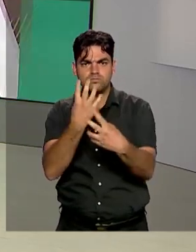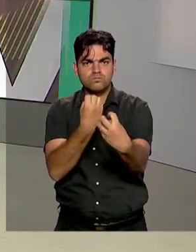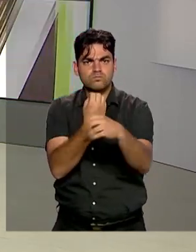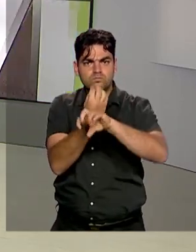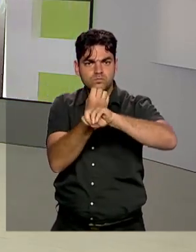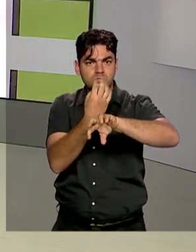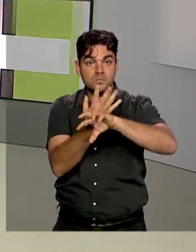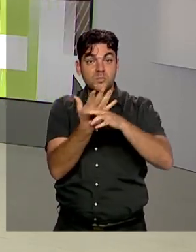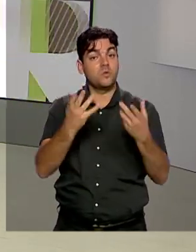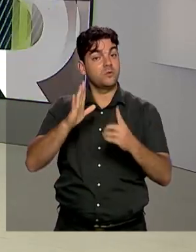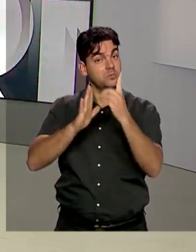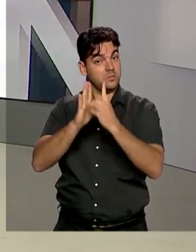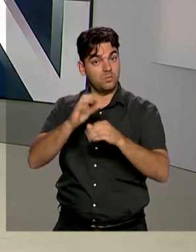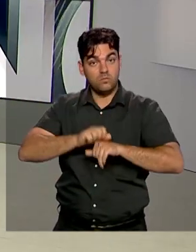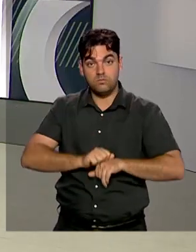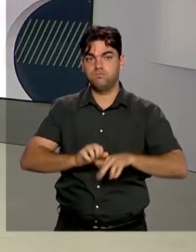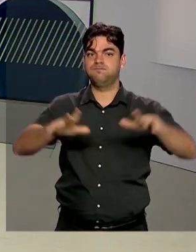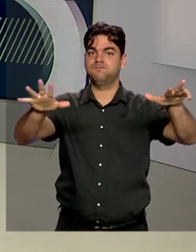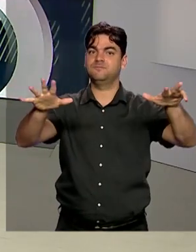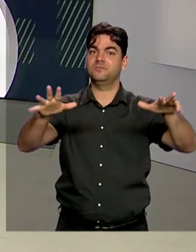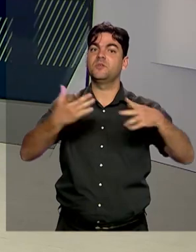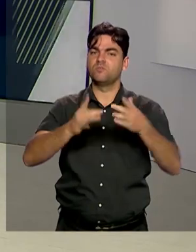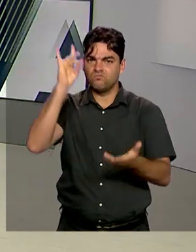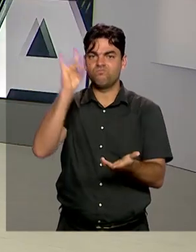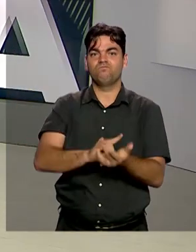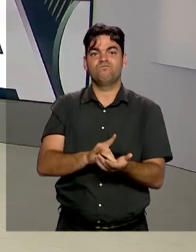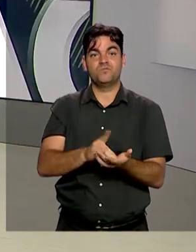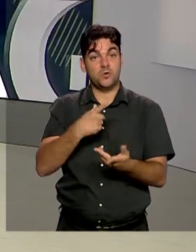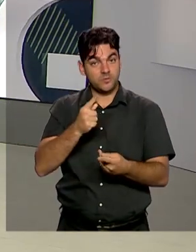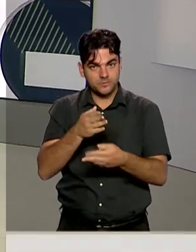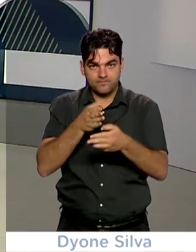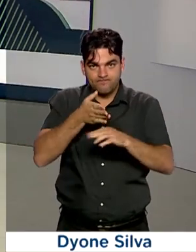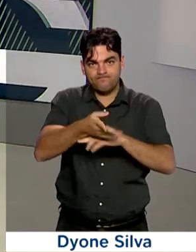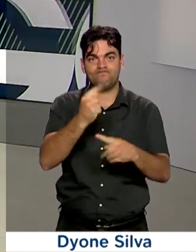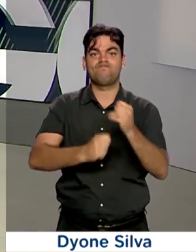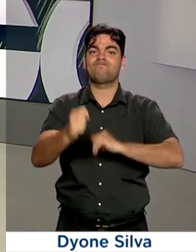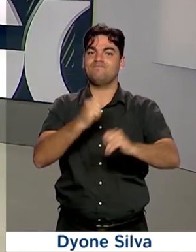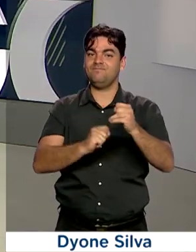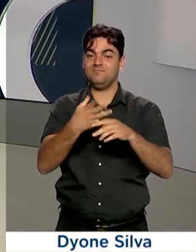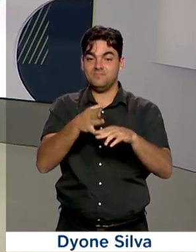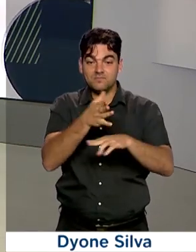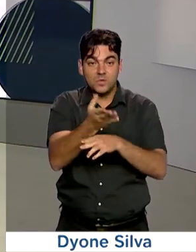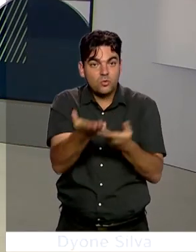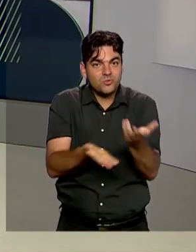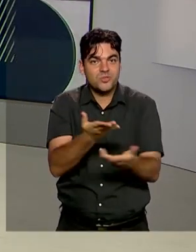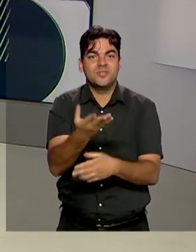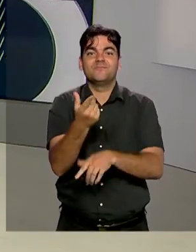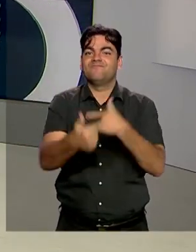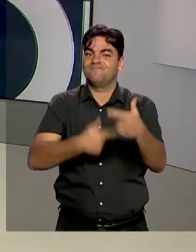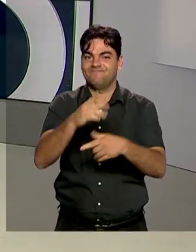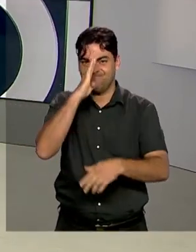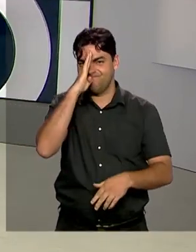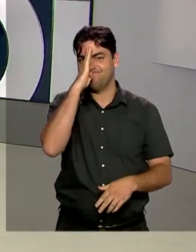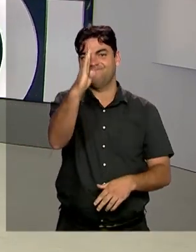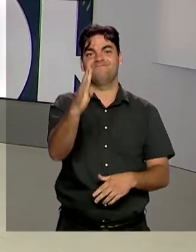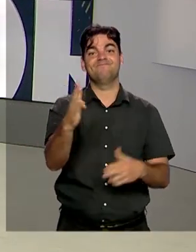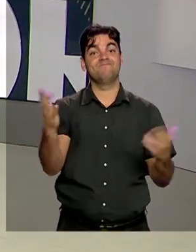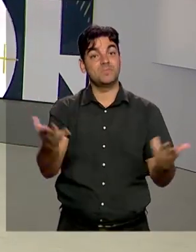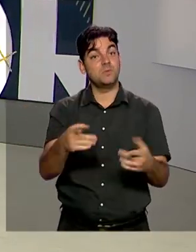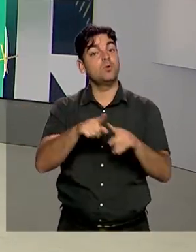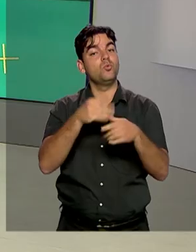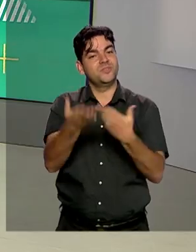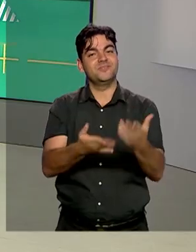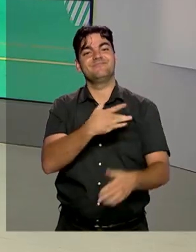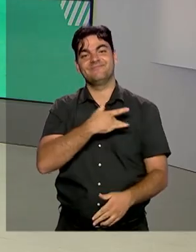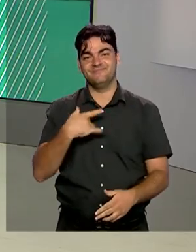emitiram uma declaração conjunta que confirma que a frente econômica com a preservação de empregos é tão importante quanto a frente